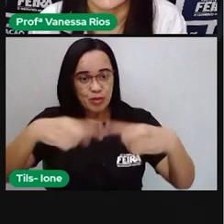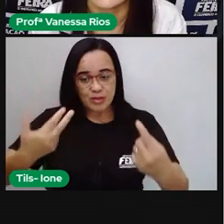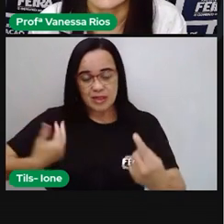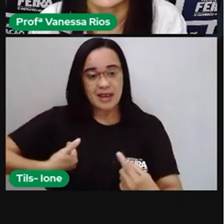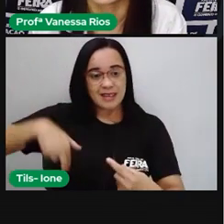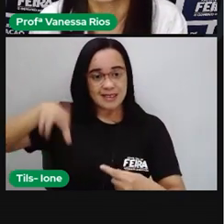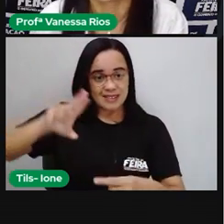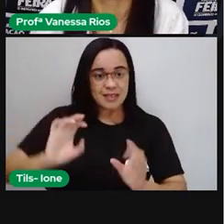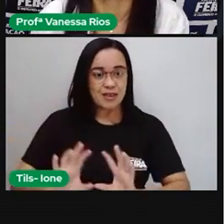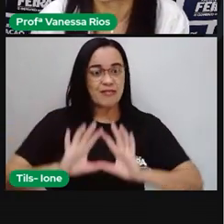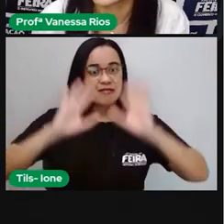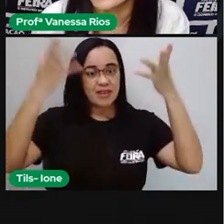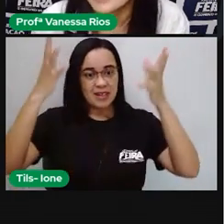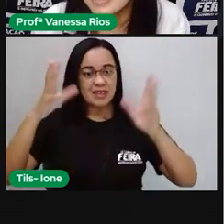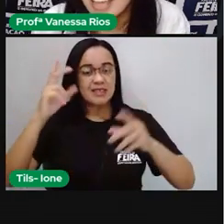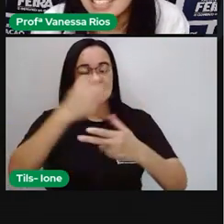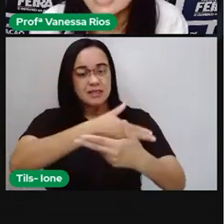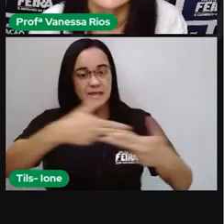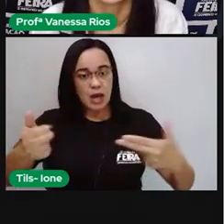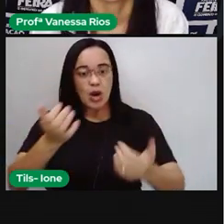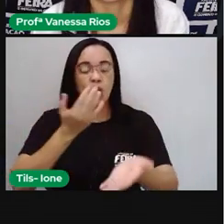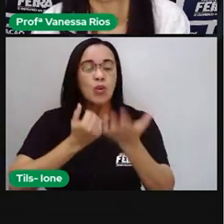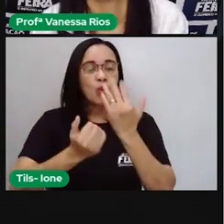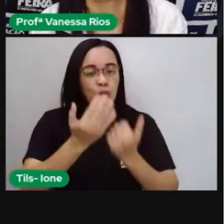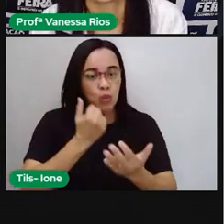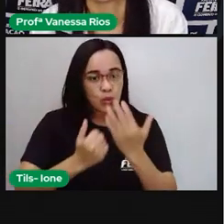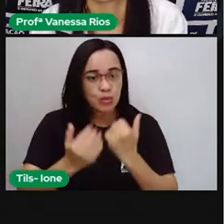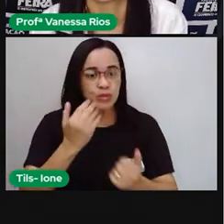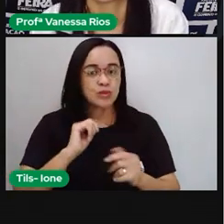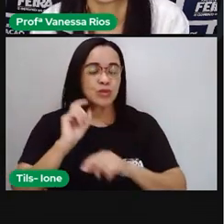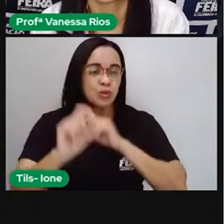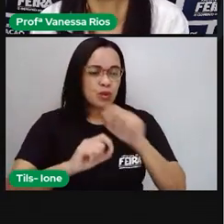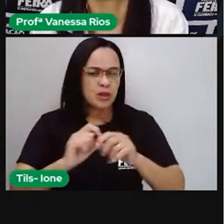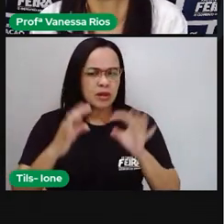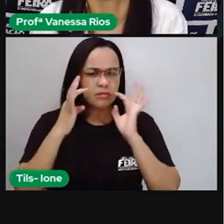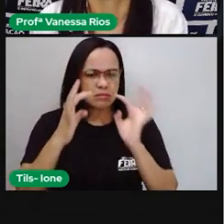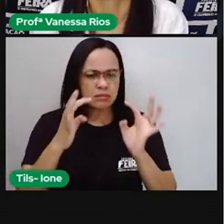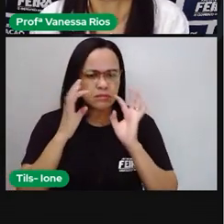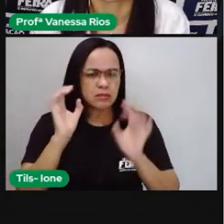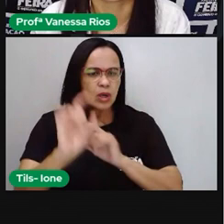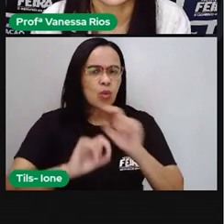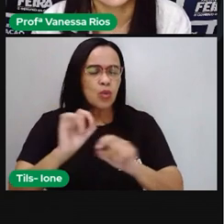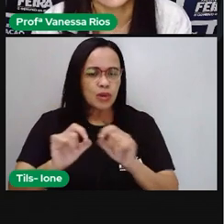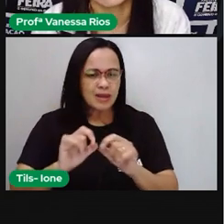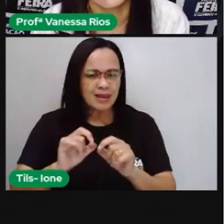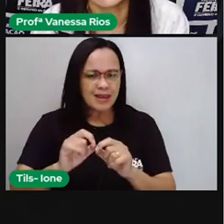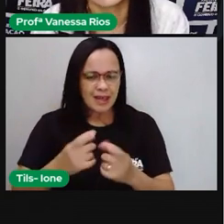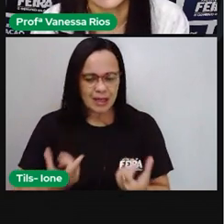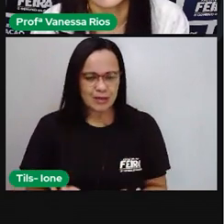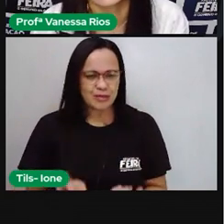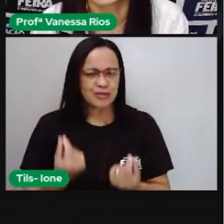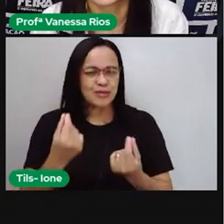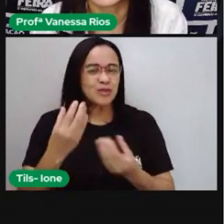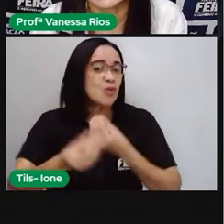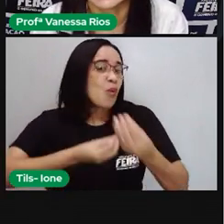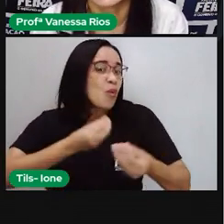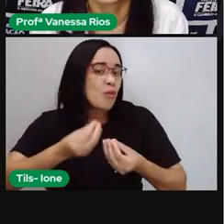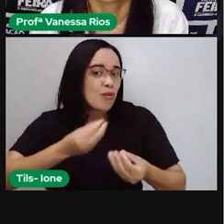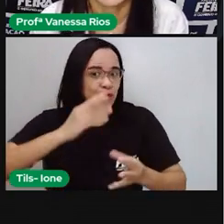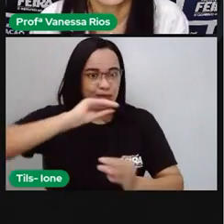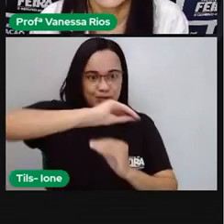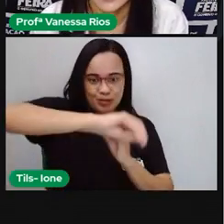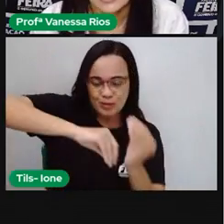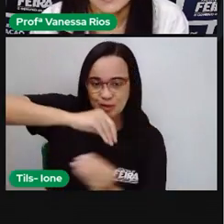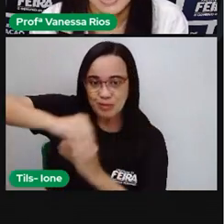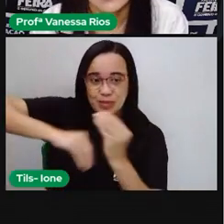as festas, com as comidas, e a gente já observou o quanto de riqueza, essa diversidade simboliza,